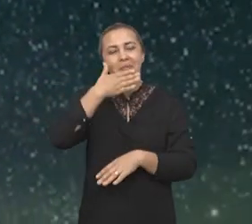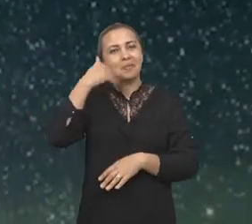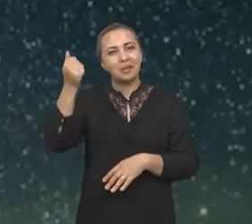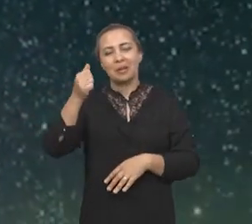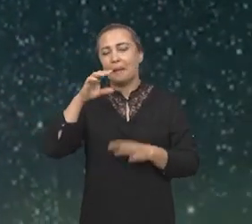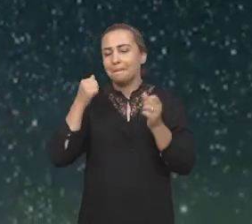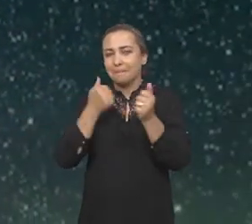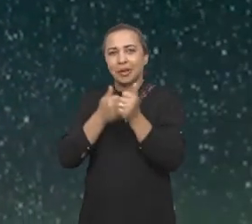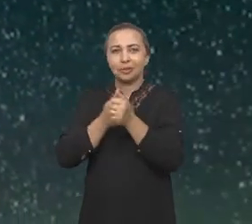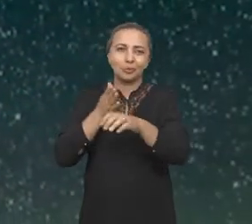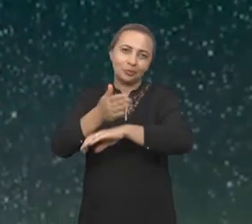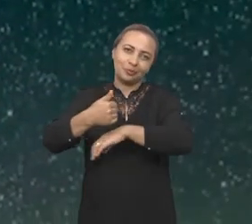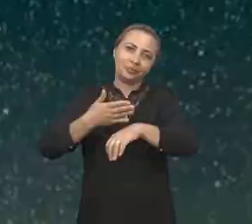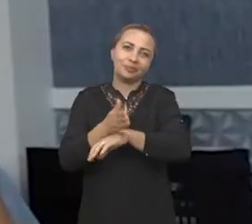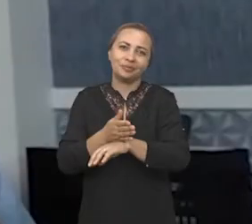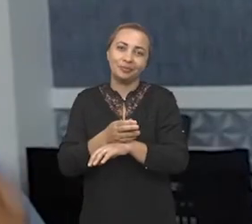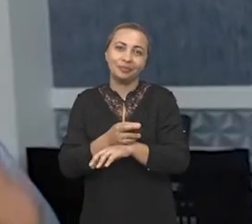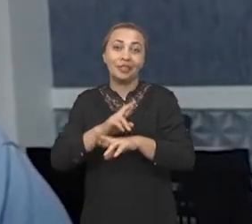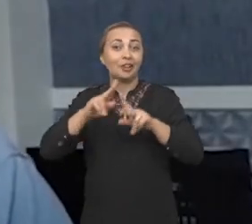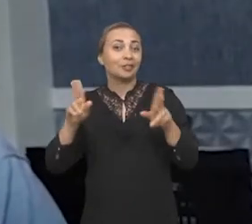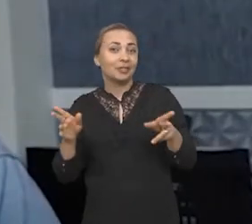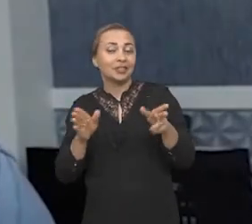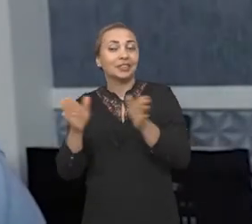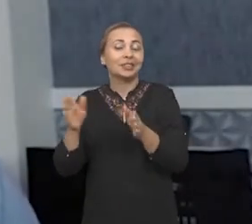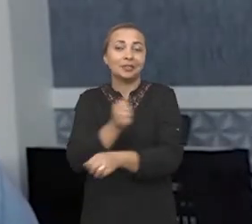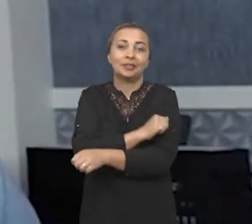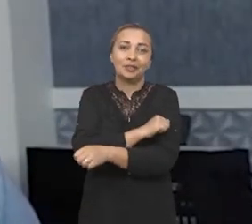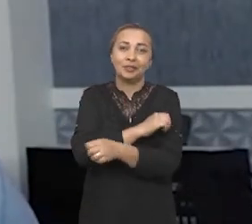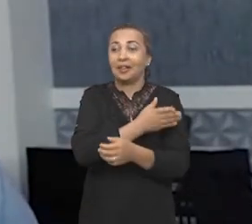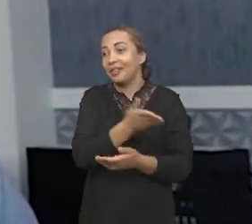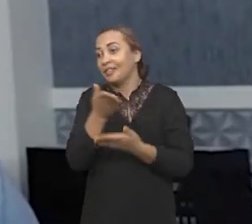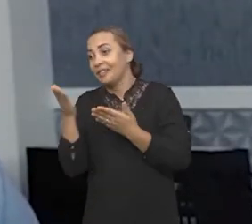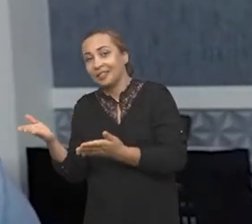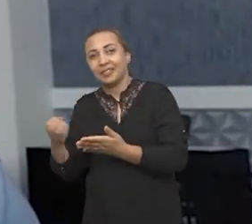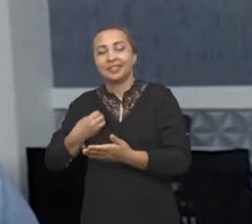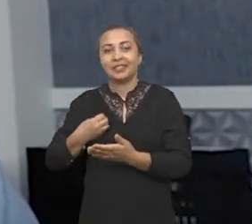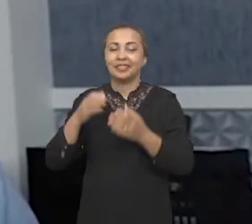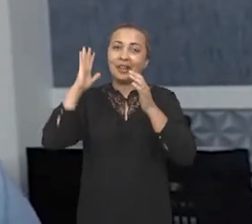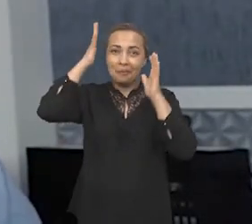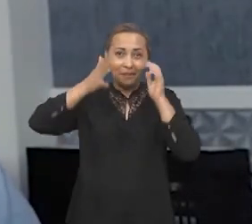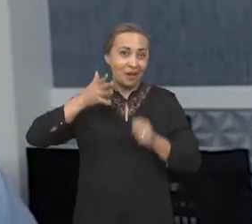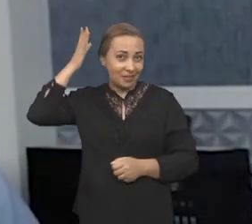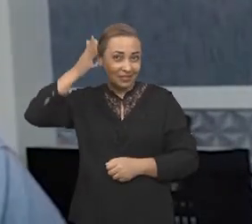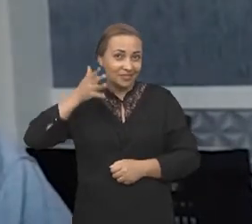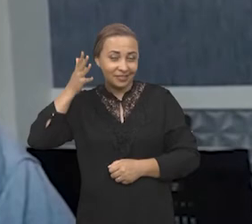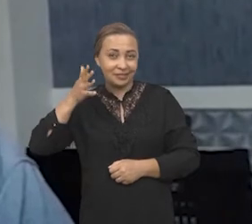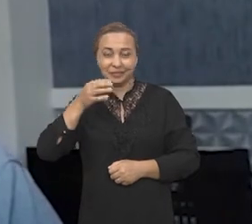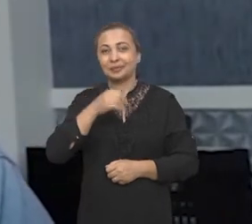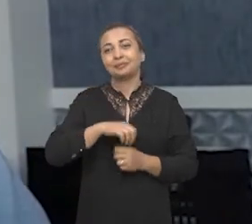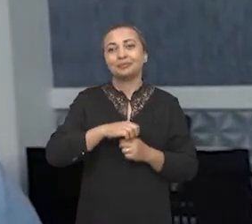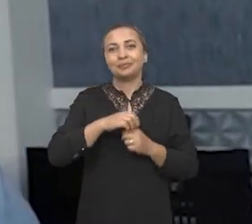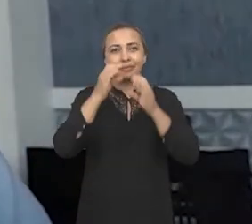muito mais acessível. Olha a diferença quando o aluno vai participar do evento de extensão, vai no